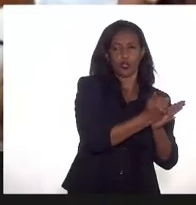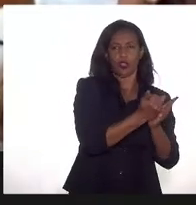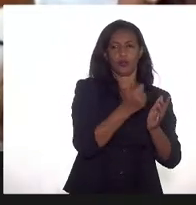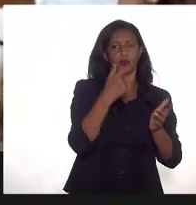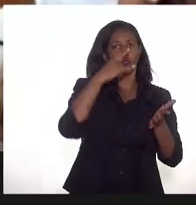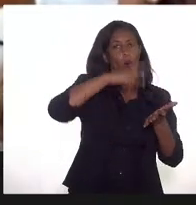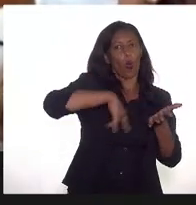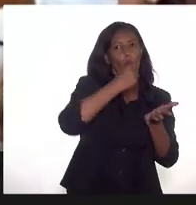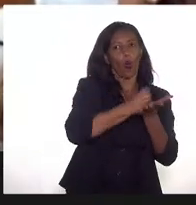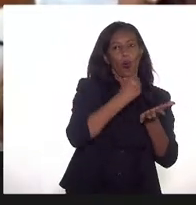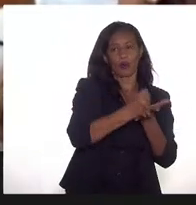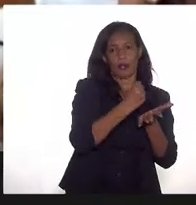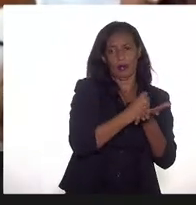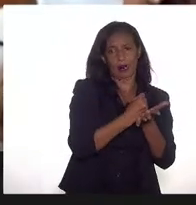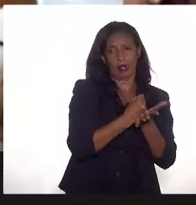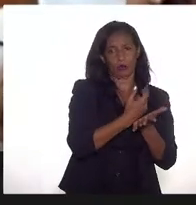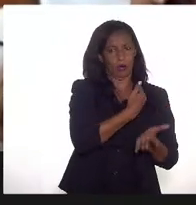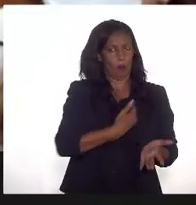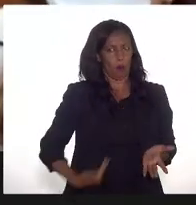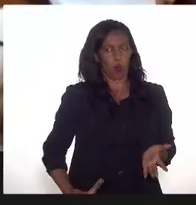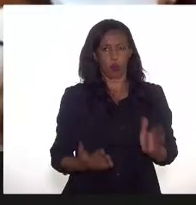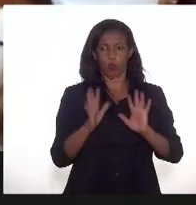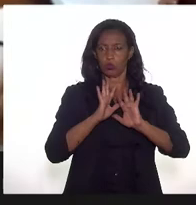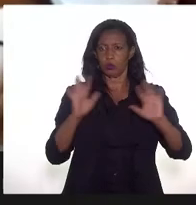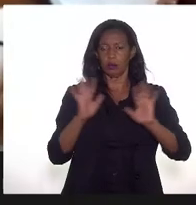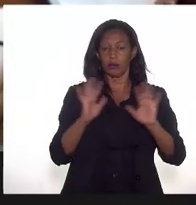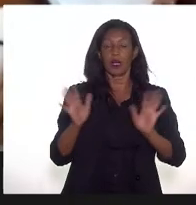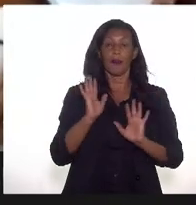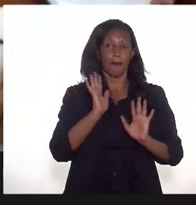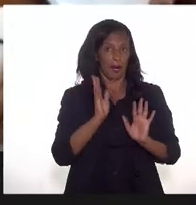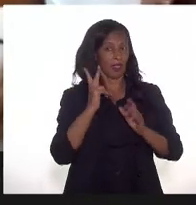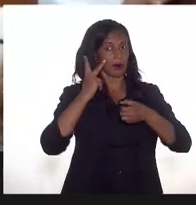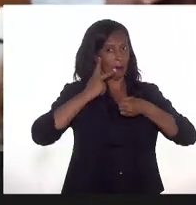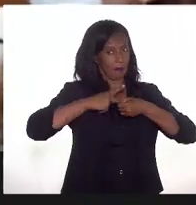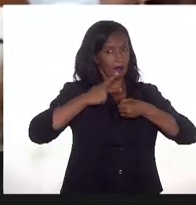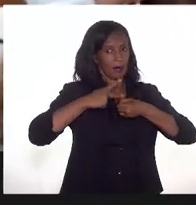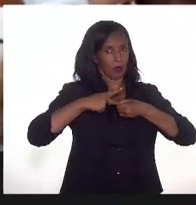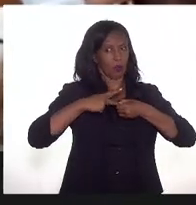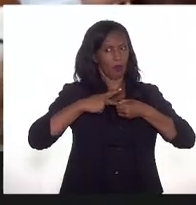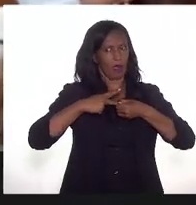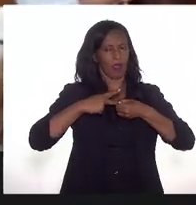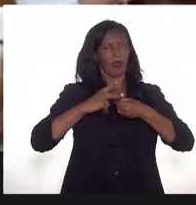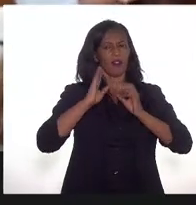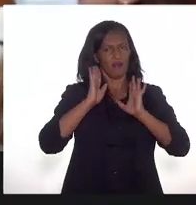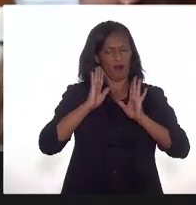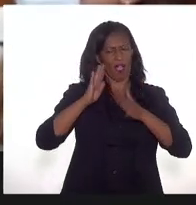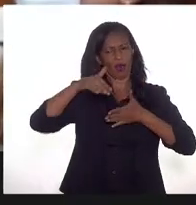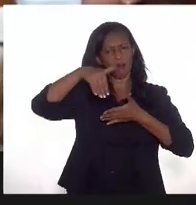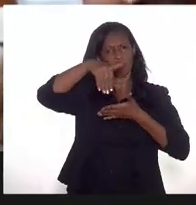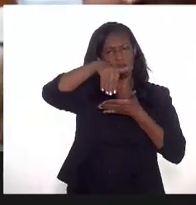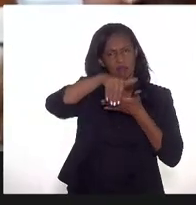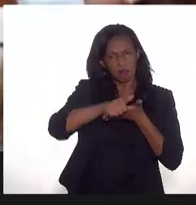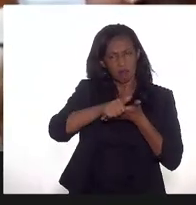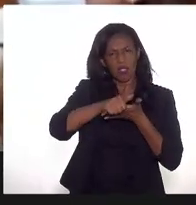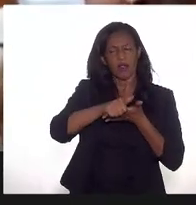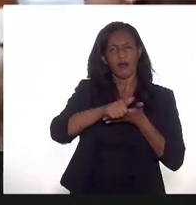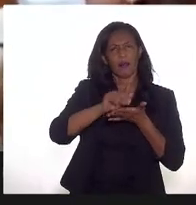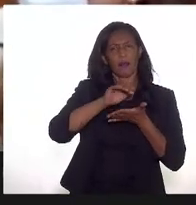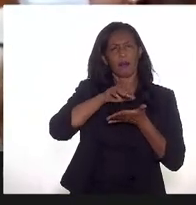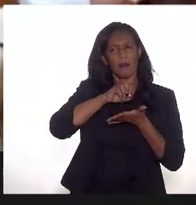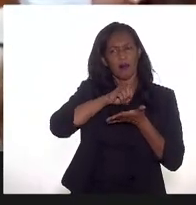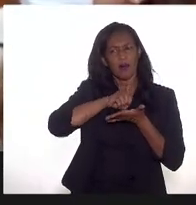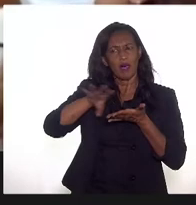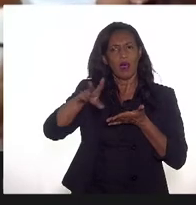públicos, mas saiu uma nota da Petrobras informando que eles passarão a indexar o Enrub e não mais ao Brent,